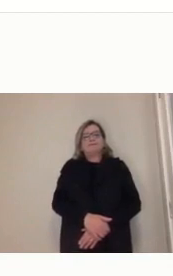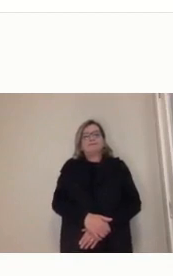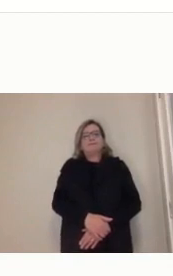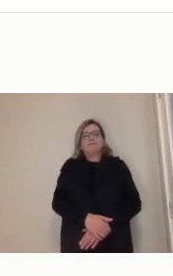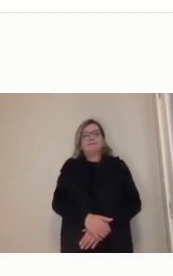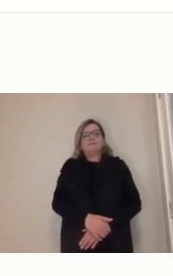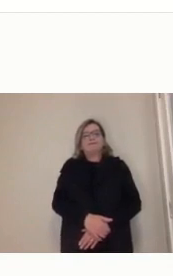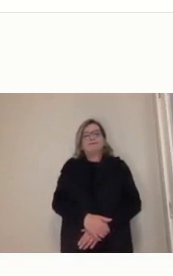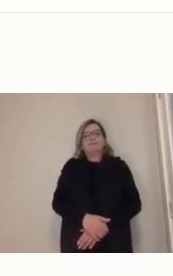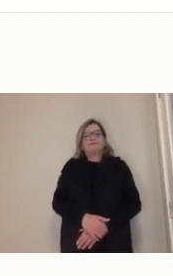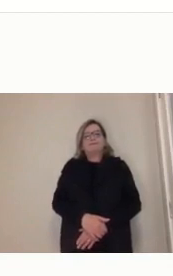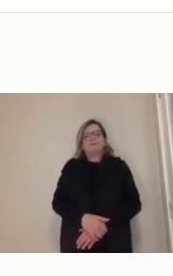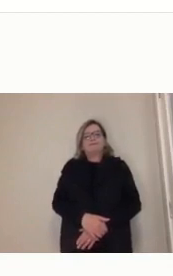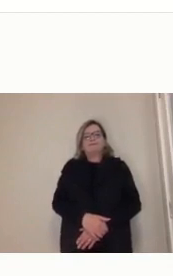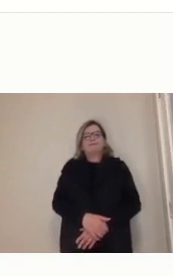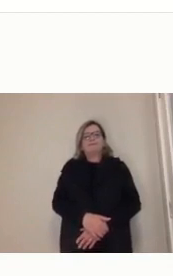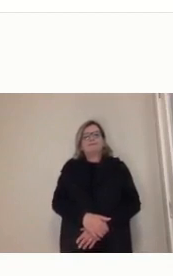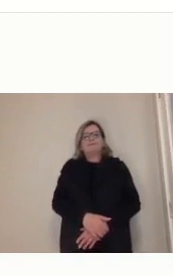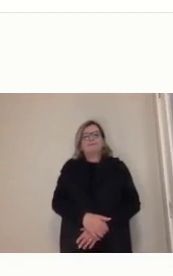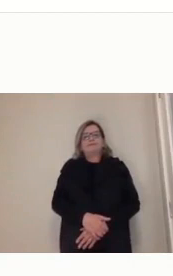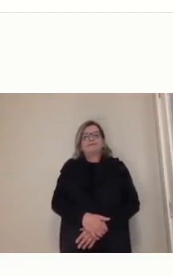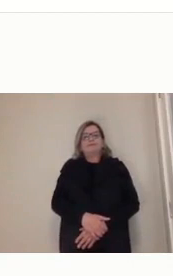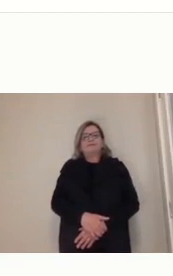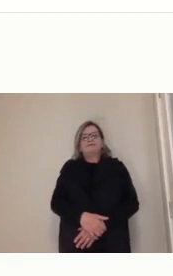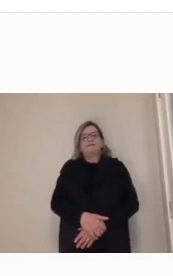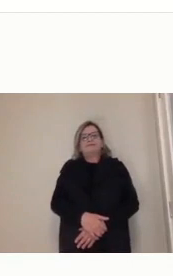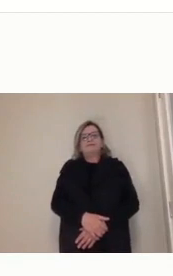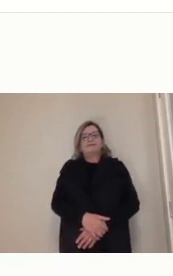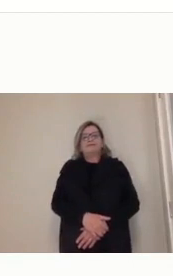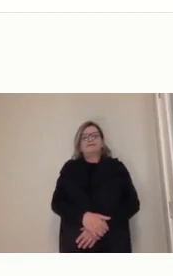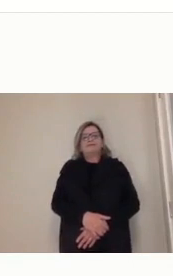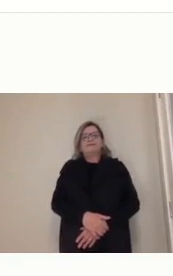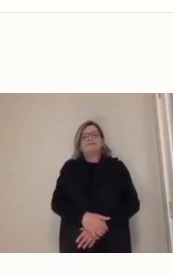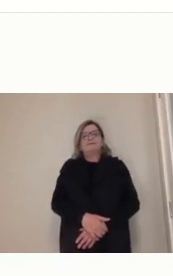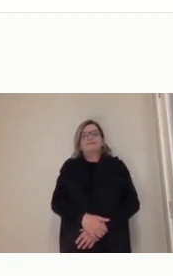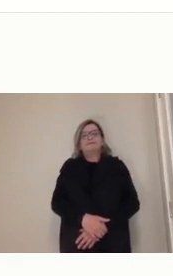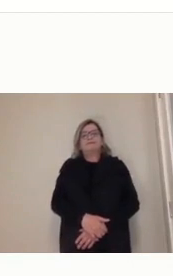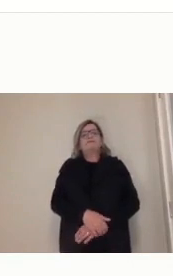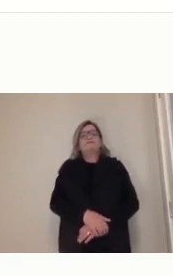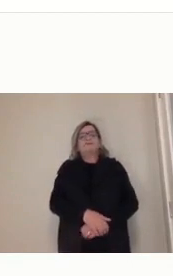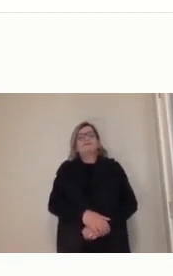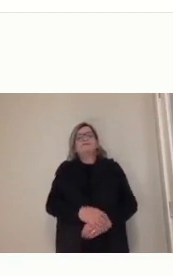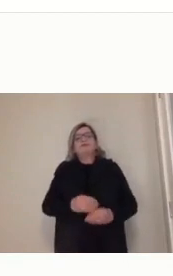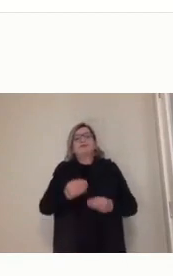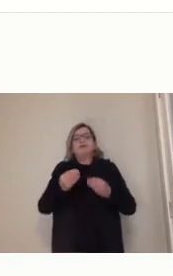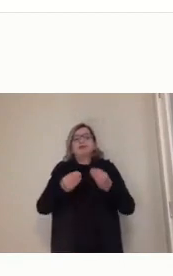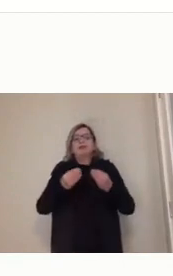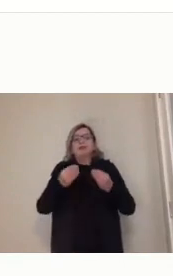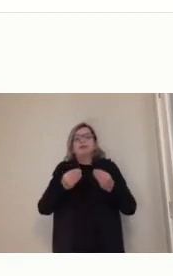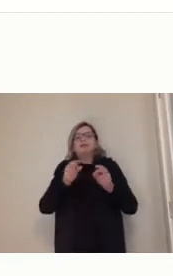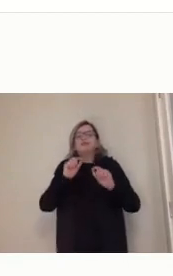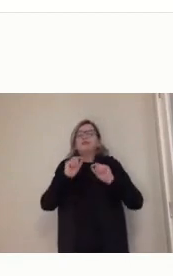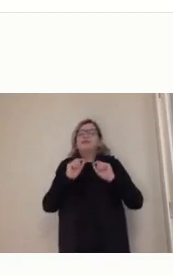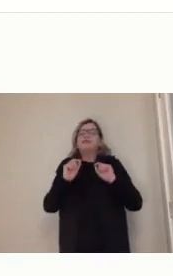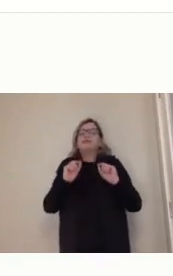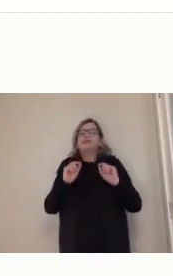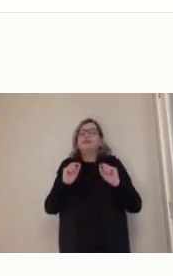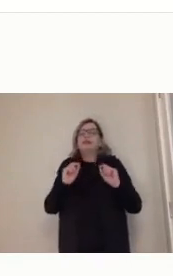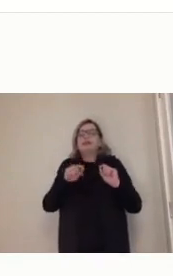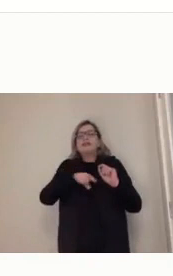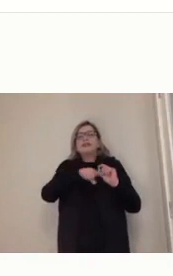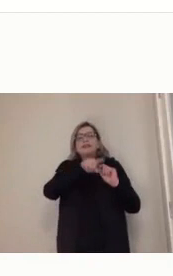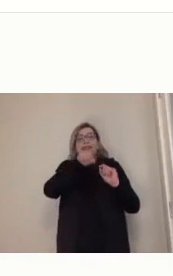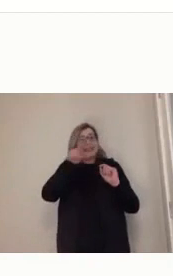econômicos, né? Então, pensem em nós, nesse novo momento que estamos vivendo, né?